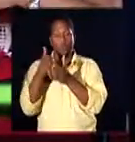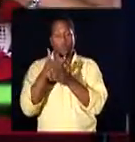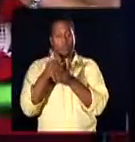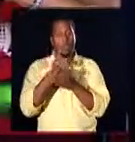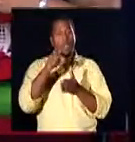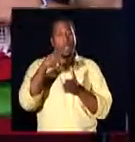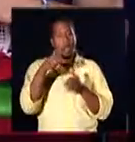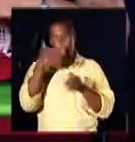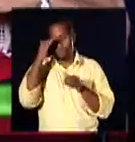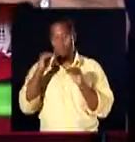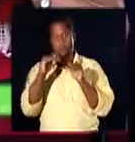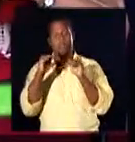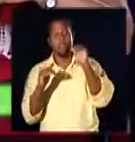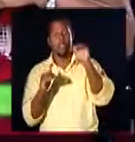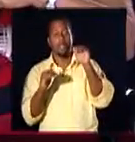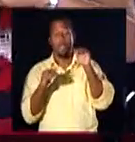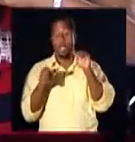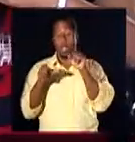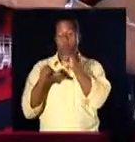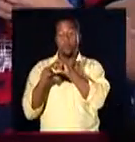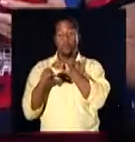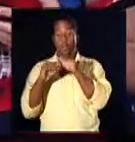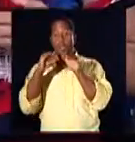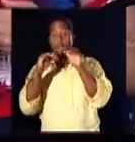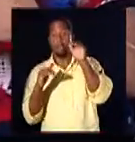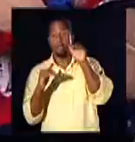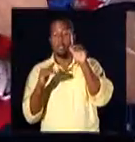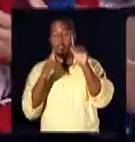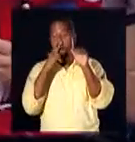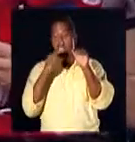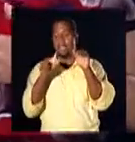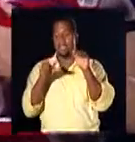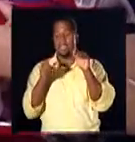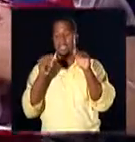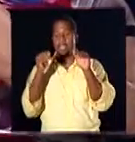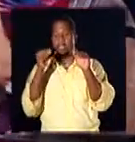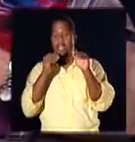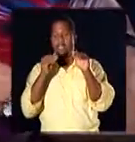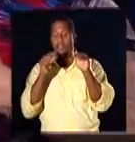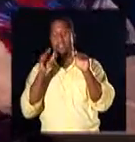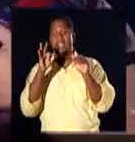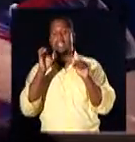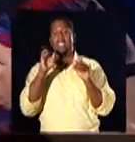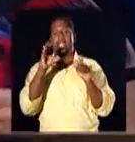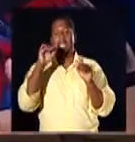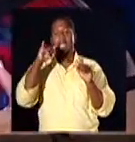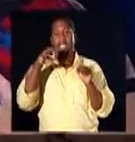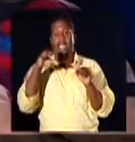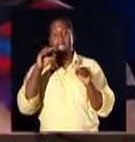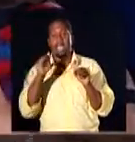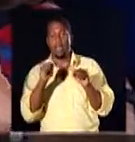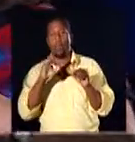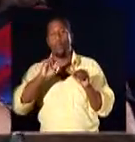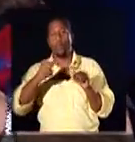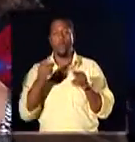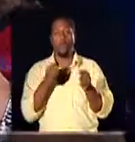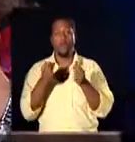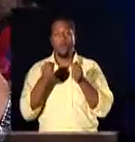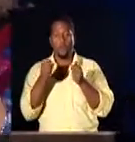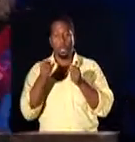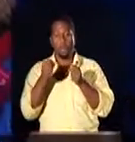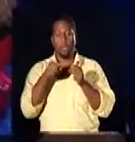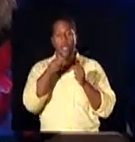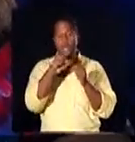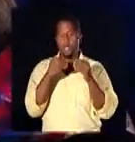pessoas em desvantagem, em uma relação de fragilidade técnica ou econômica com relação